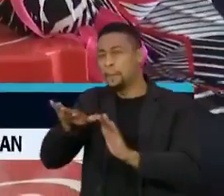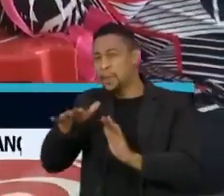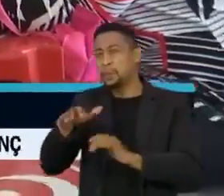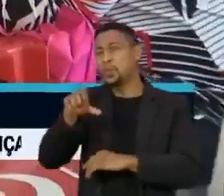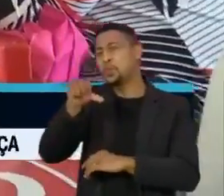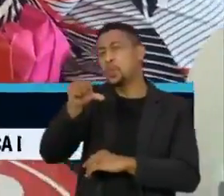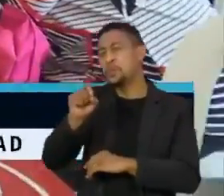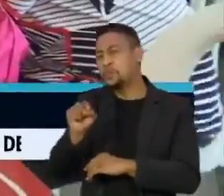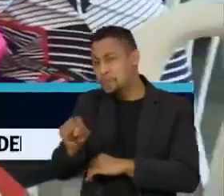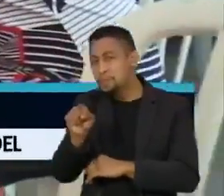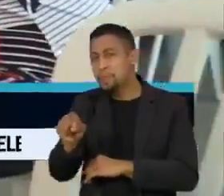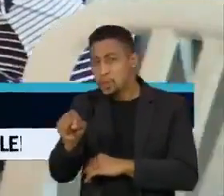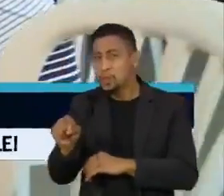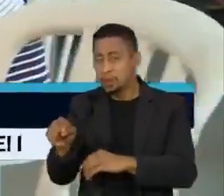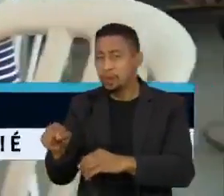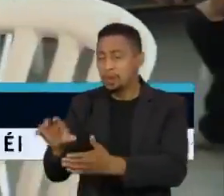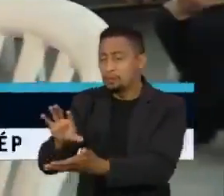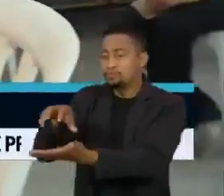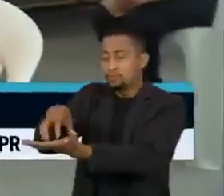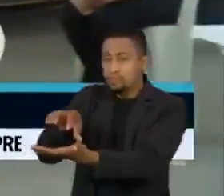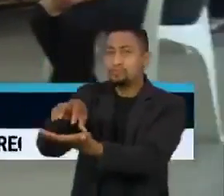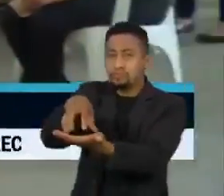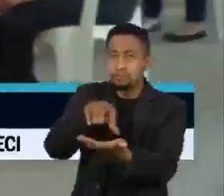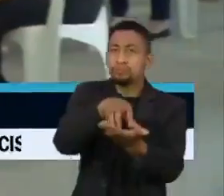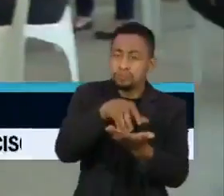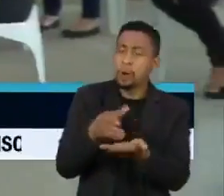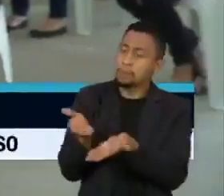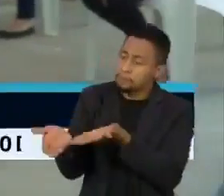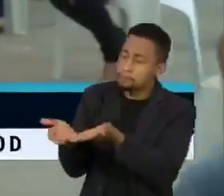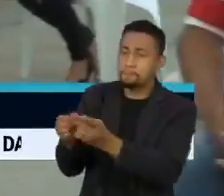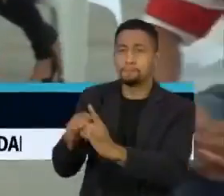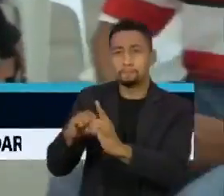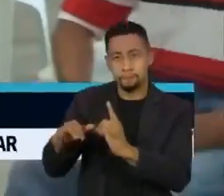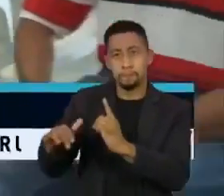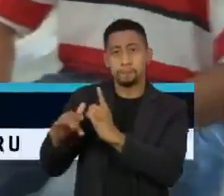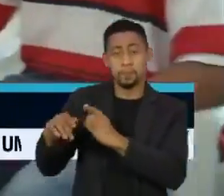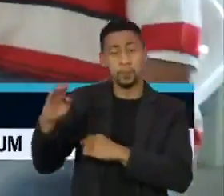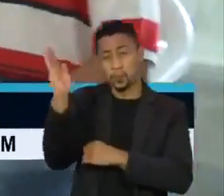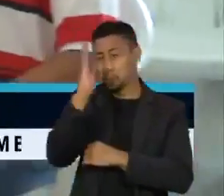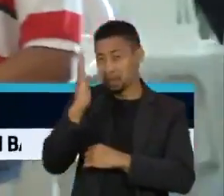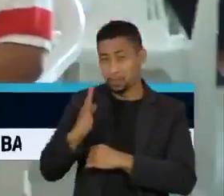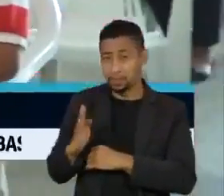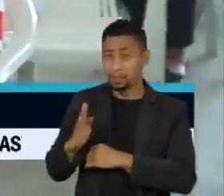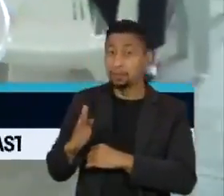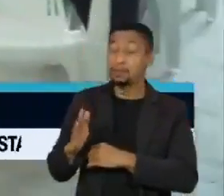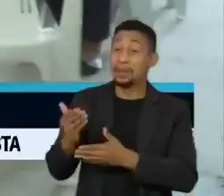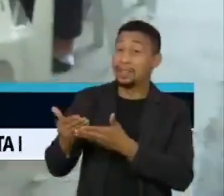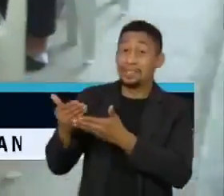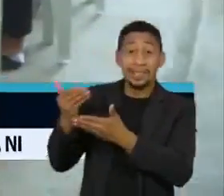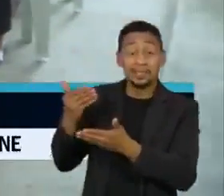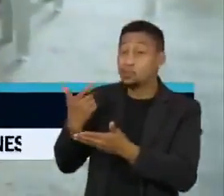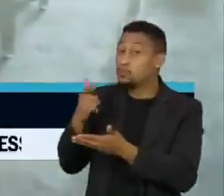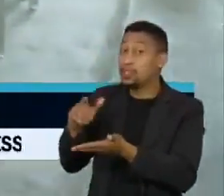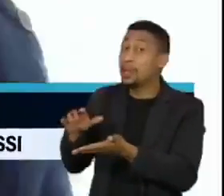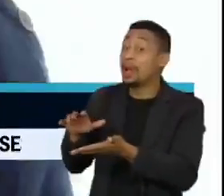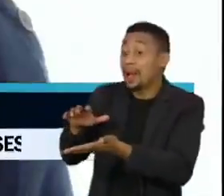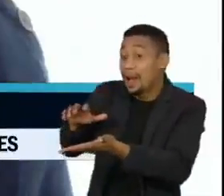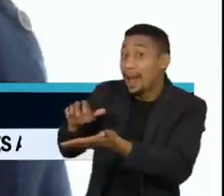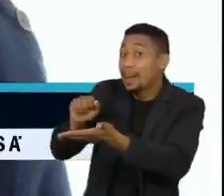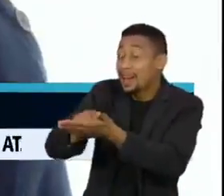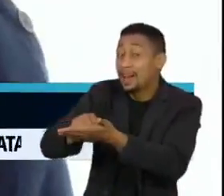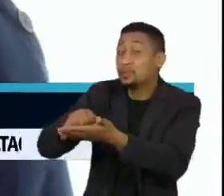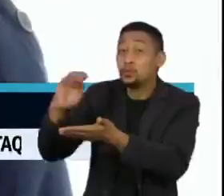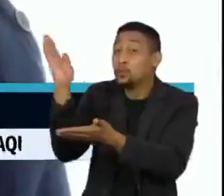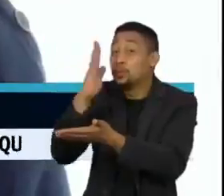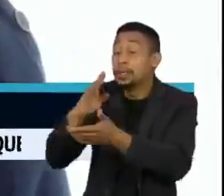9 mil centros de referência de assistência social espalhados por todo o território nacional. Nós também não tínhamos um cadastro nacional de